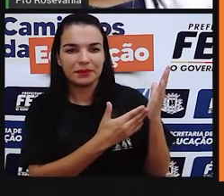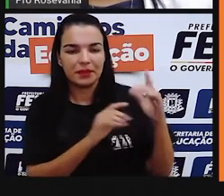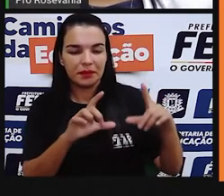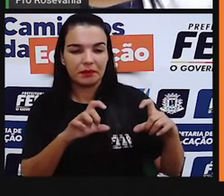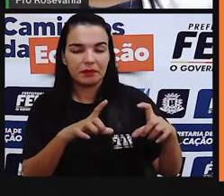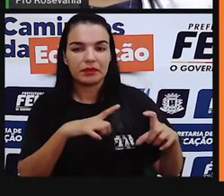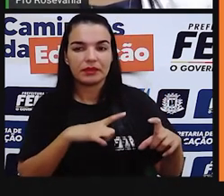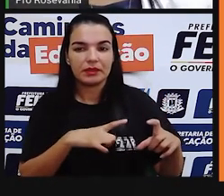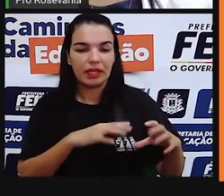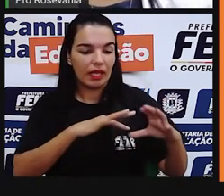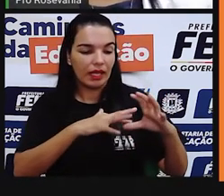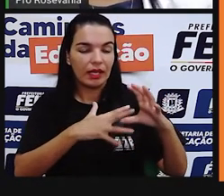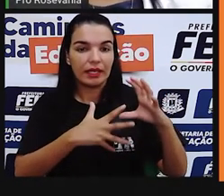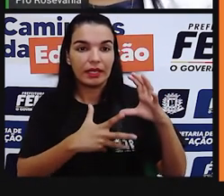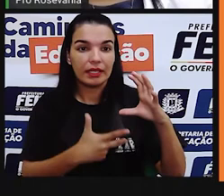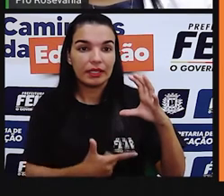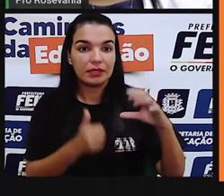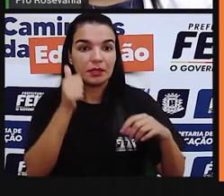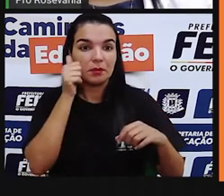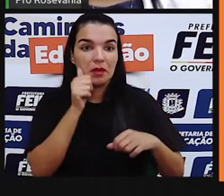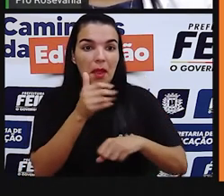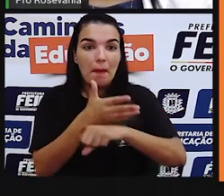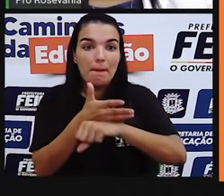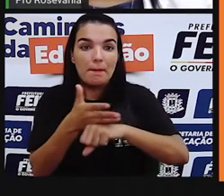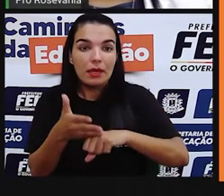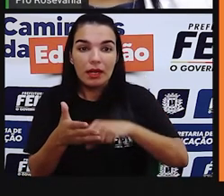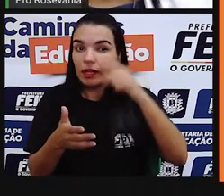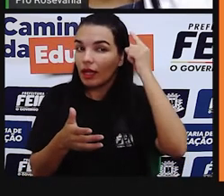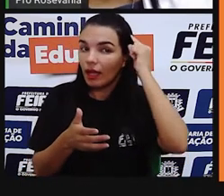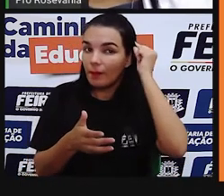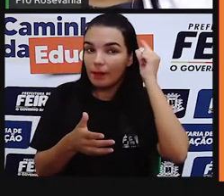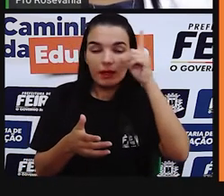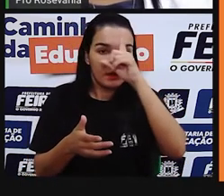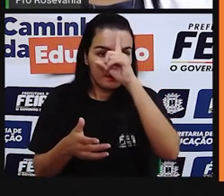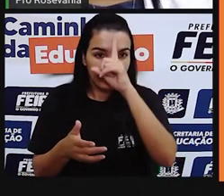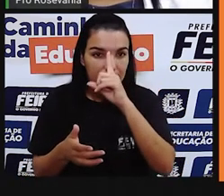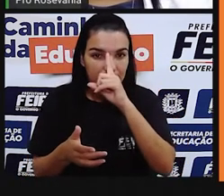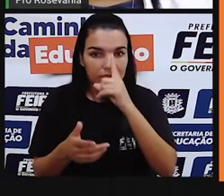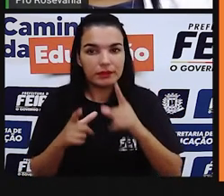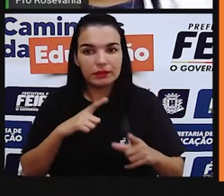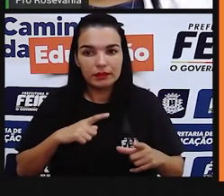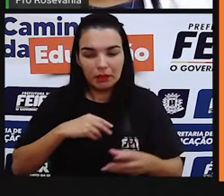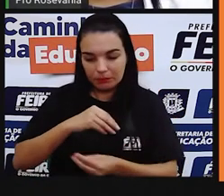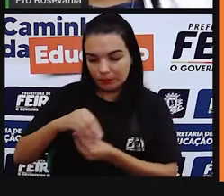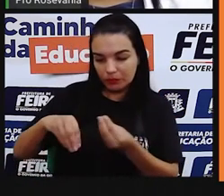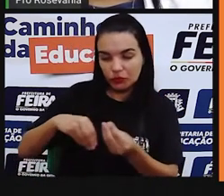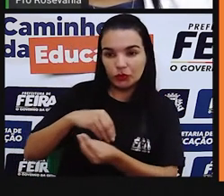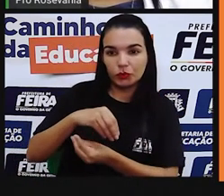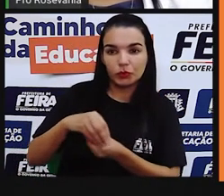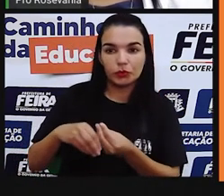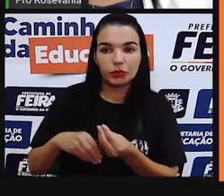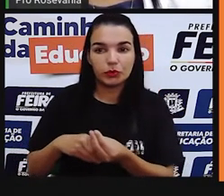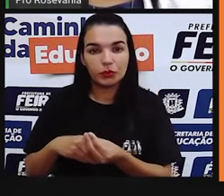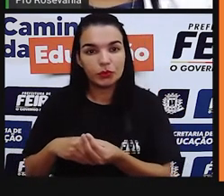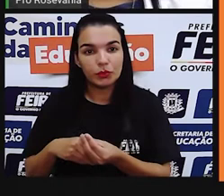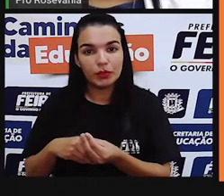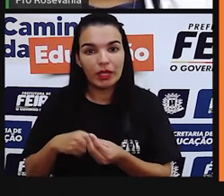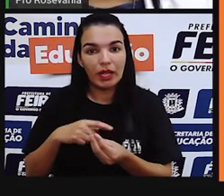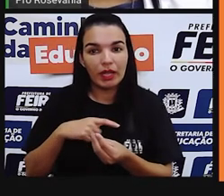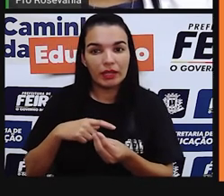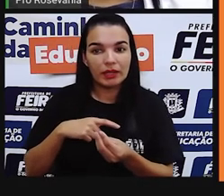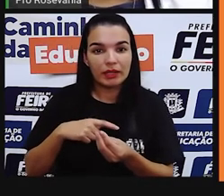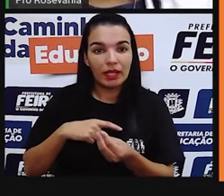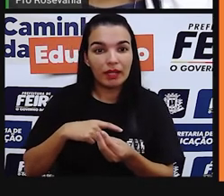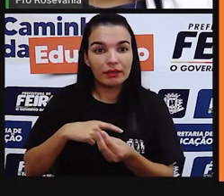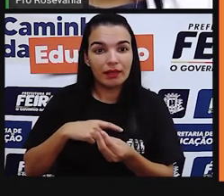Que tem características traficas ou nem traficas orientais de cada organismo preté. Mas, se a gente pegar isso aqui, é uma população